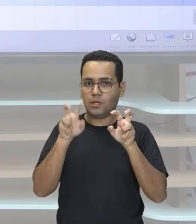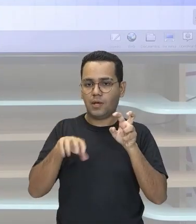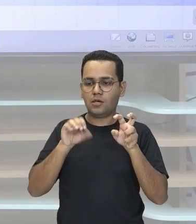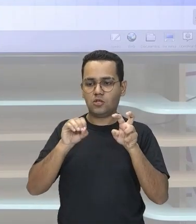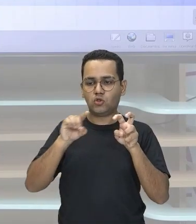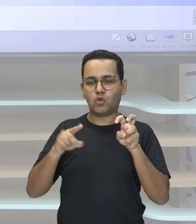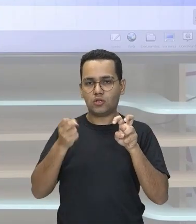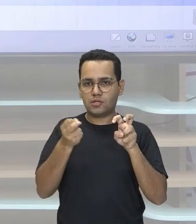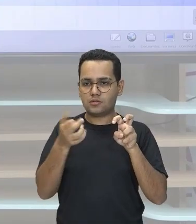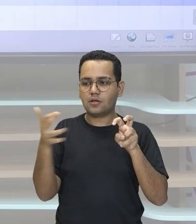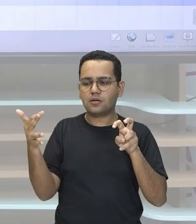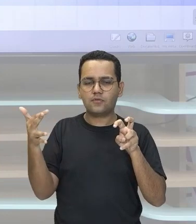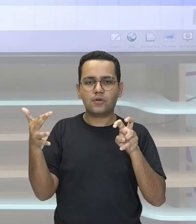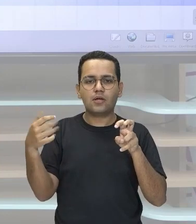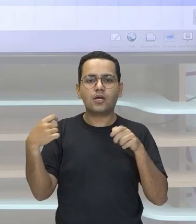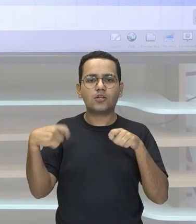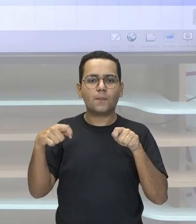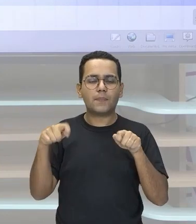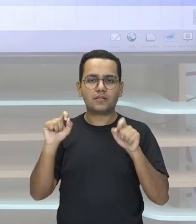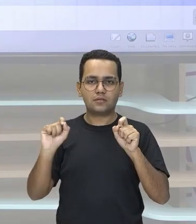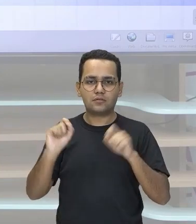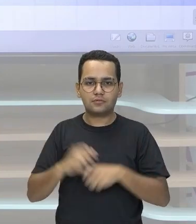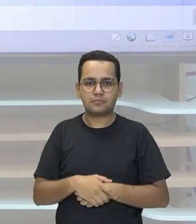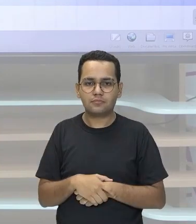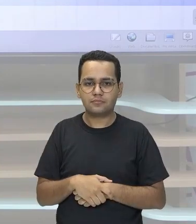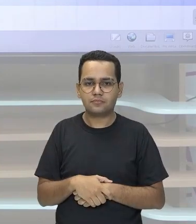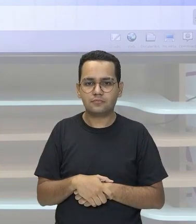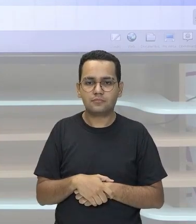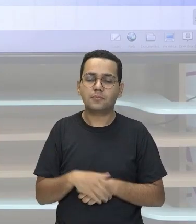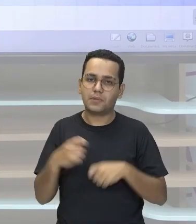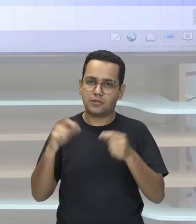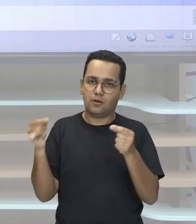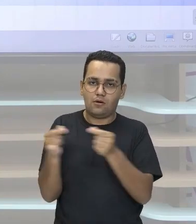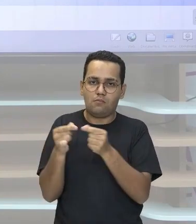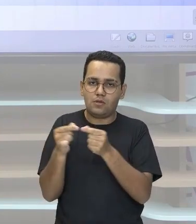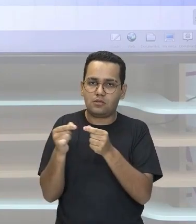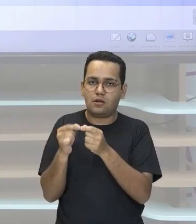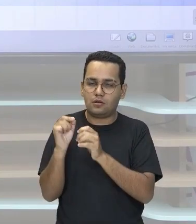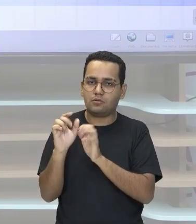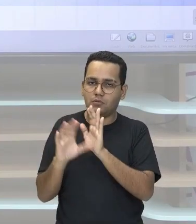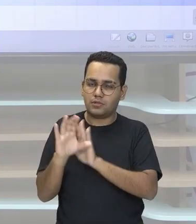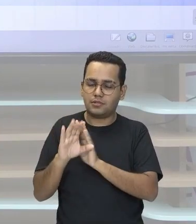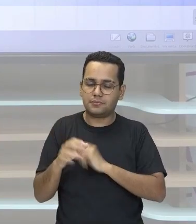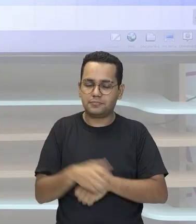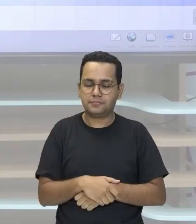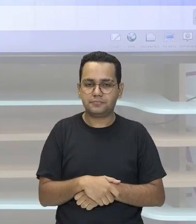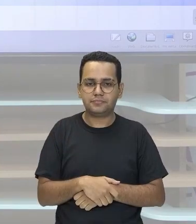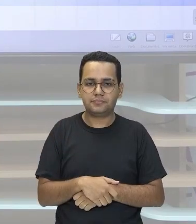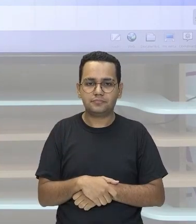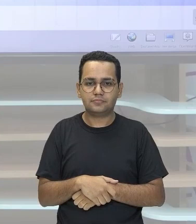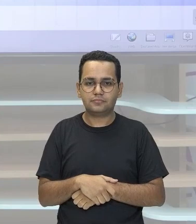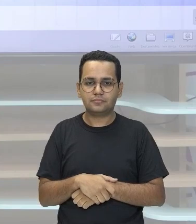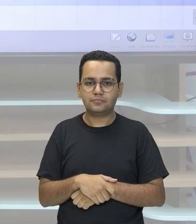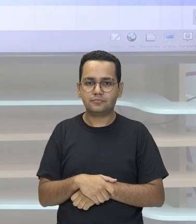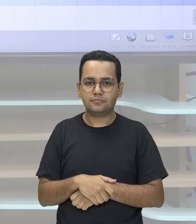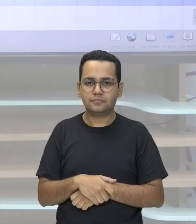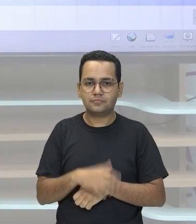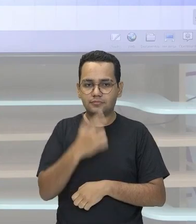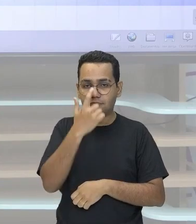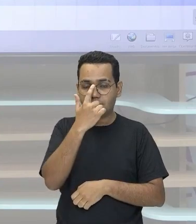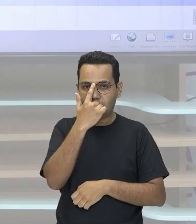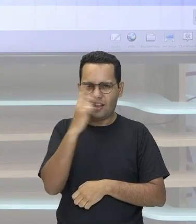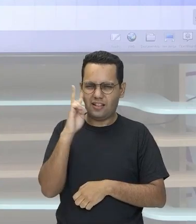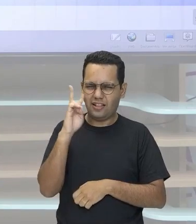científica Então o número Resultado Tem que estar Em notação científica Lembrando Que aí você observa Ah Esse número é